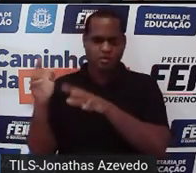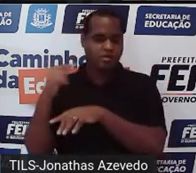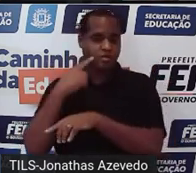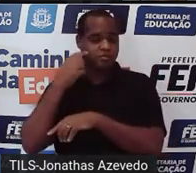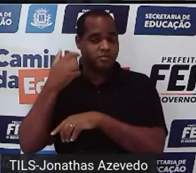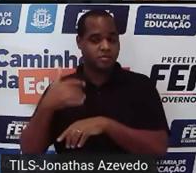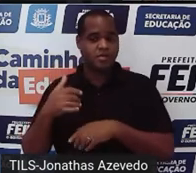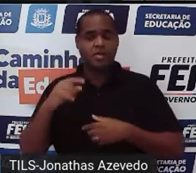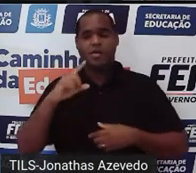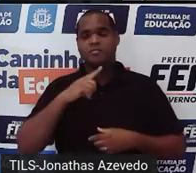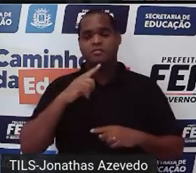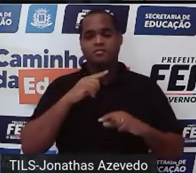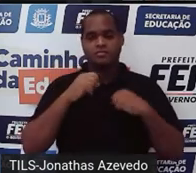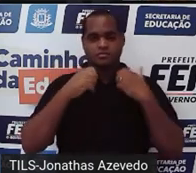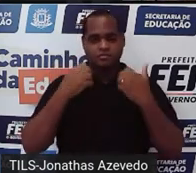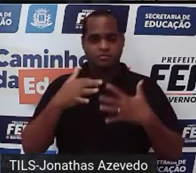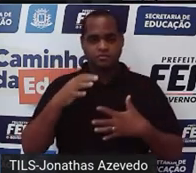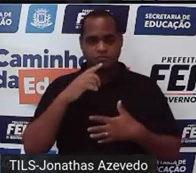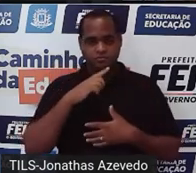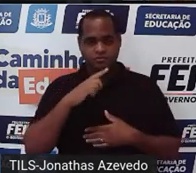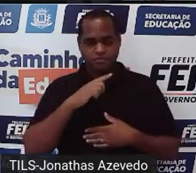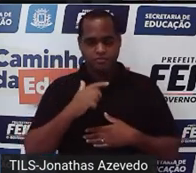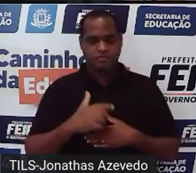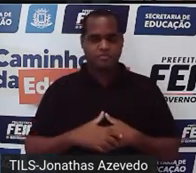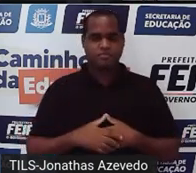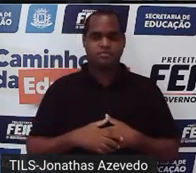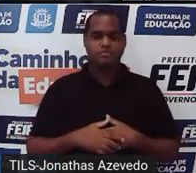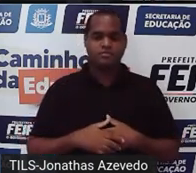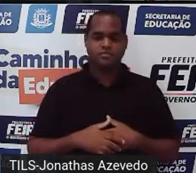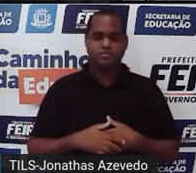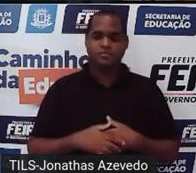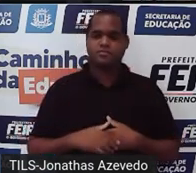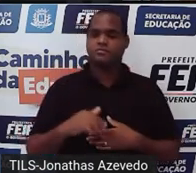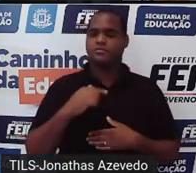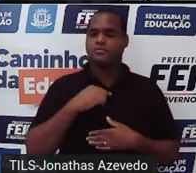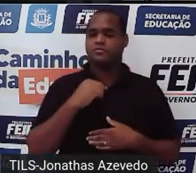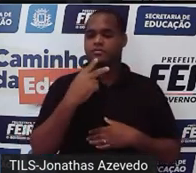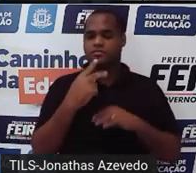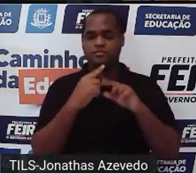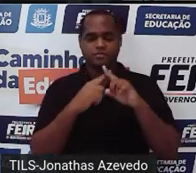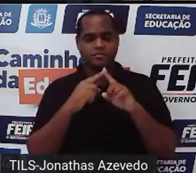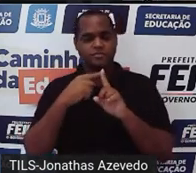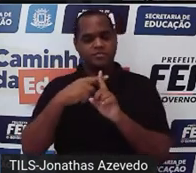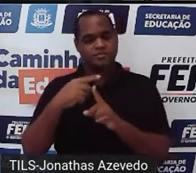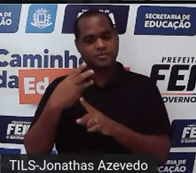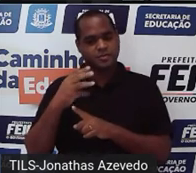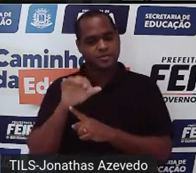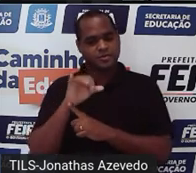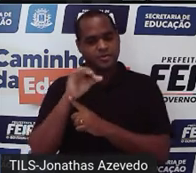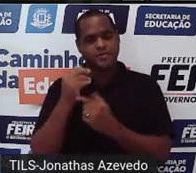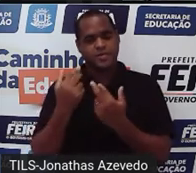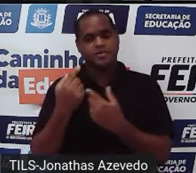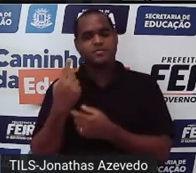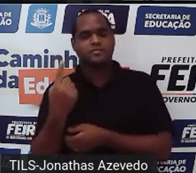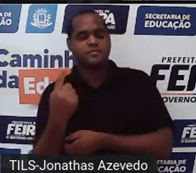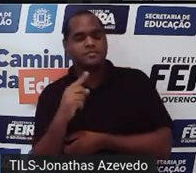olha só eu vou escrever ali que a primeira equação 2x mais 3y igual a 1